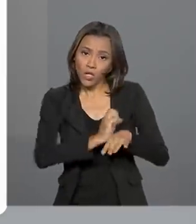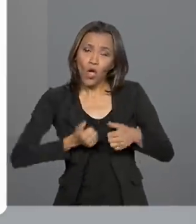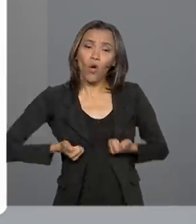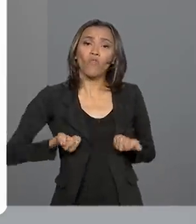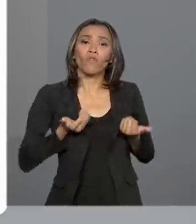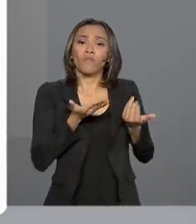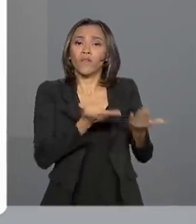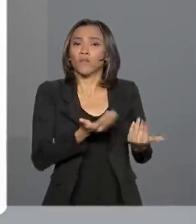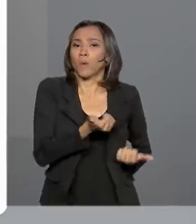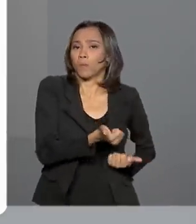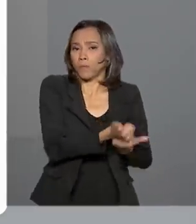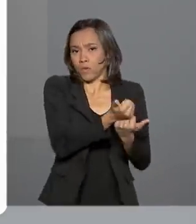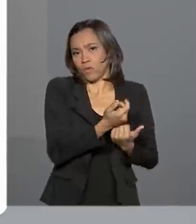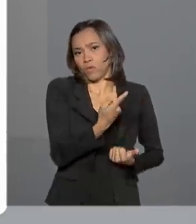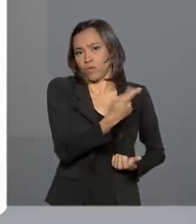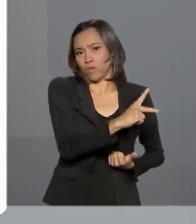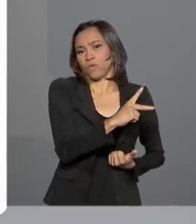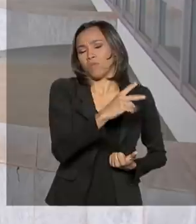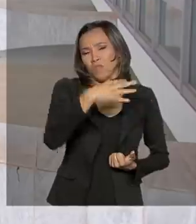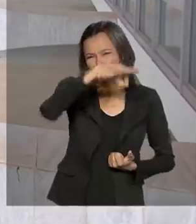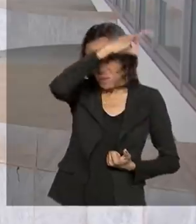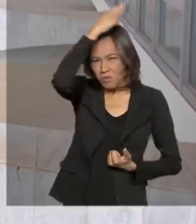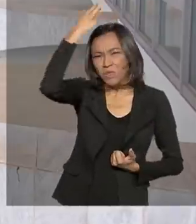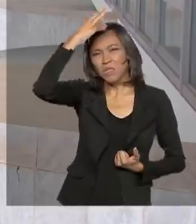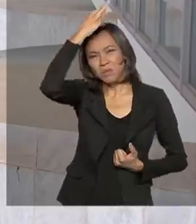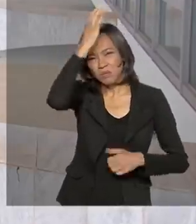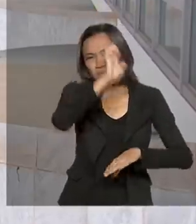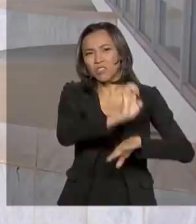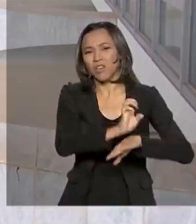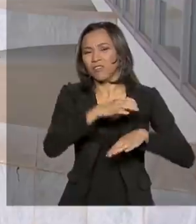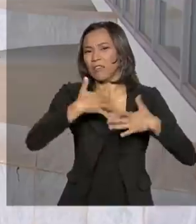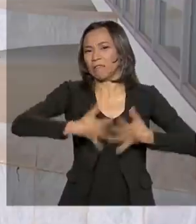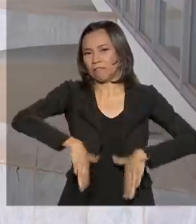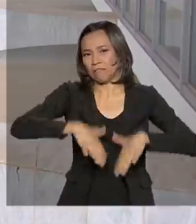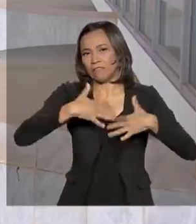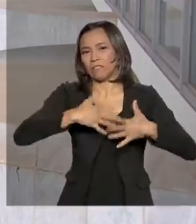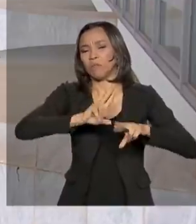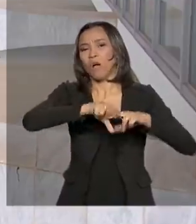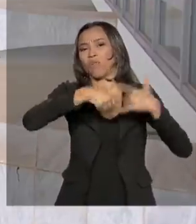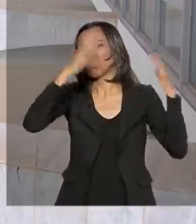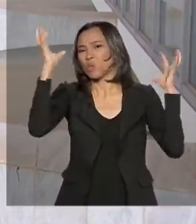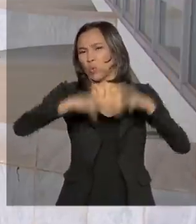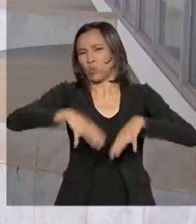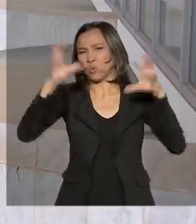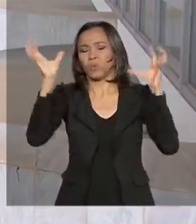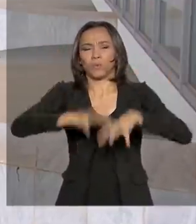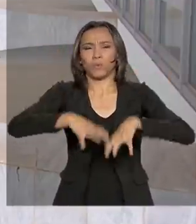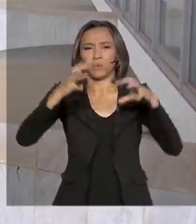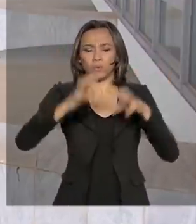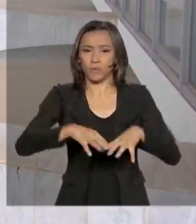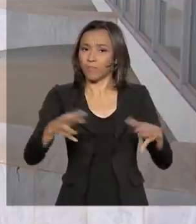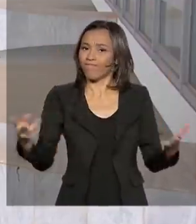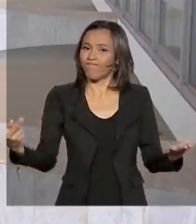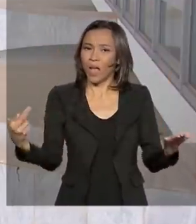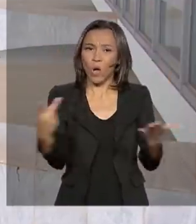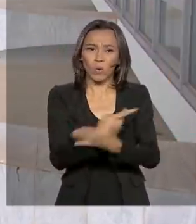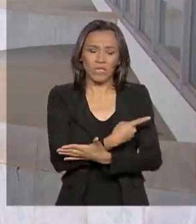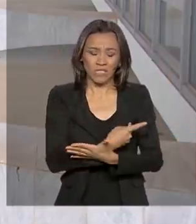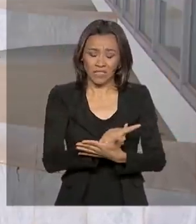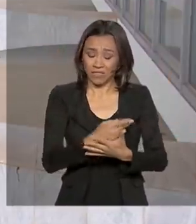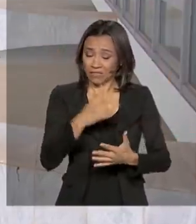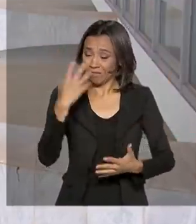para que o Espírito Santo enfrente esse momento delicado. Com as chuvas que caíram nos últimos dias e provocaram muitos